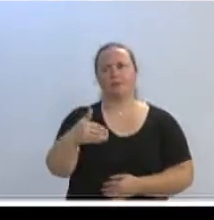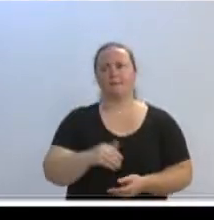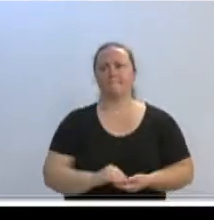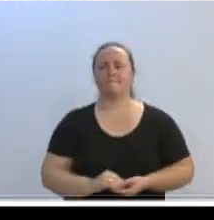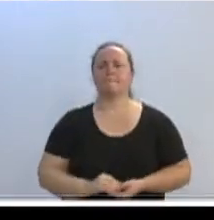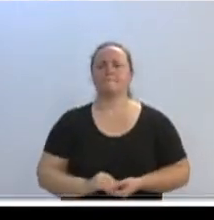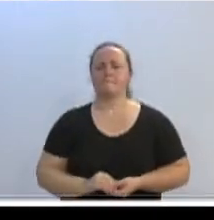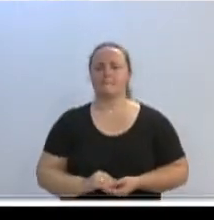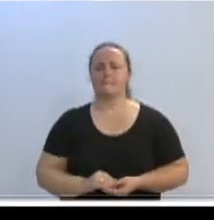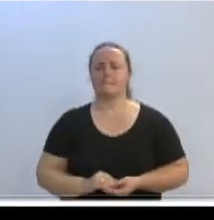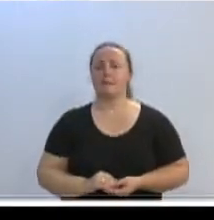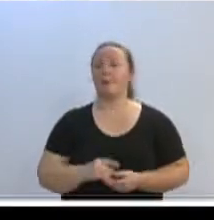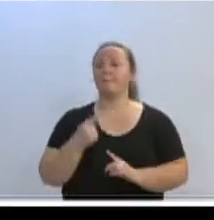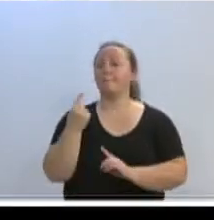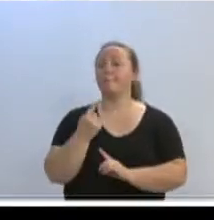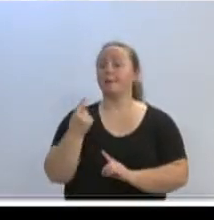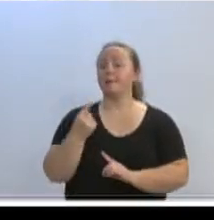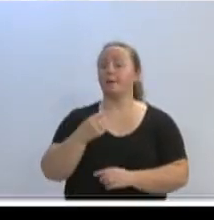a luz.